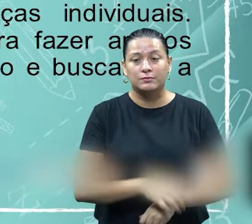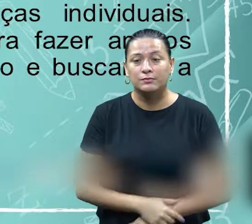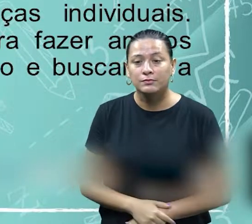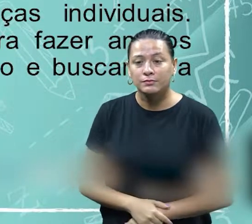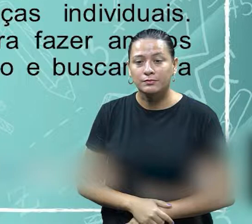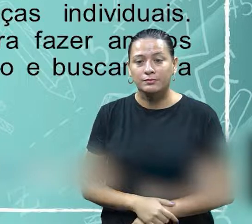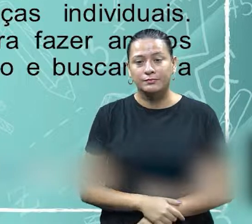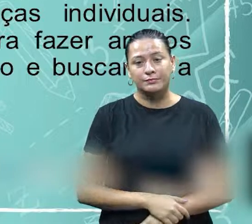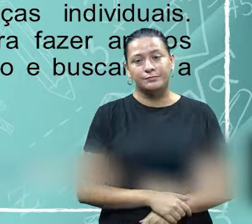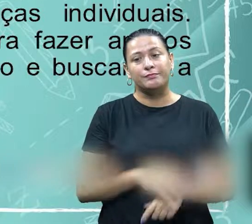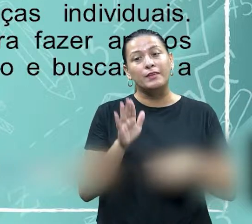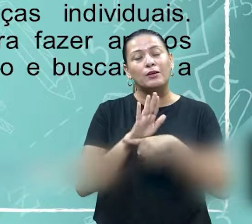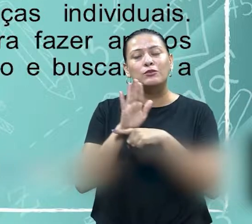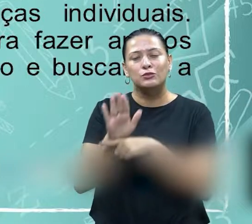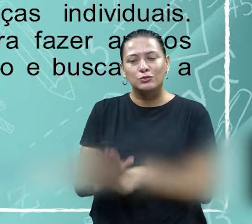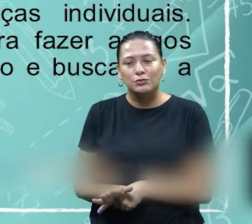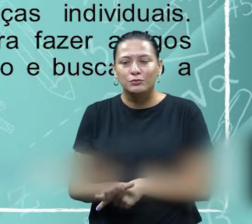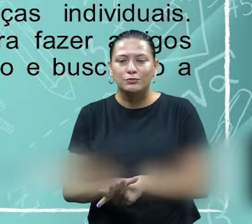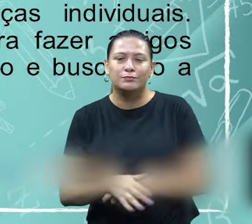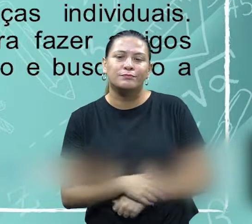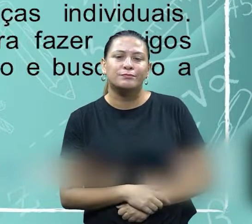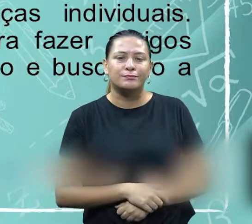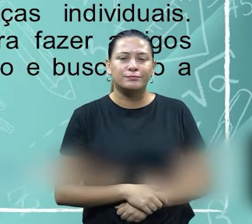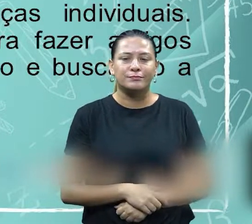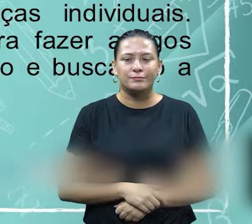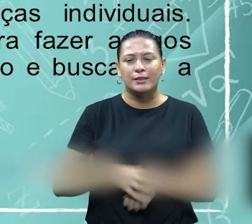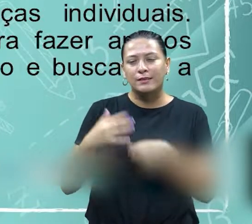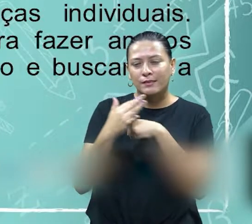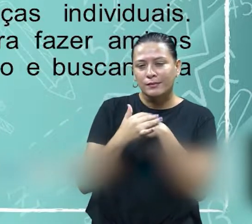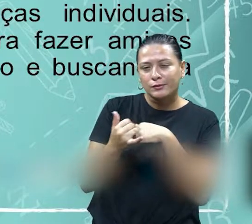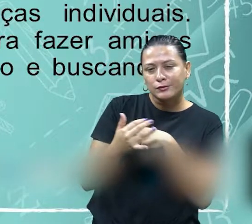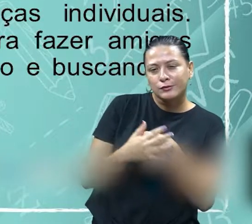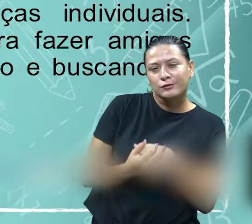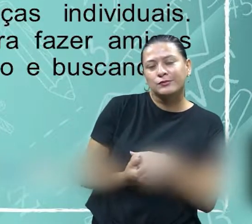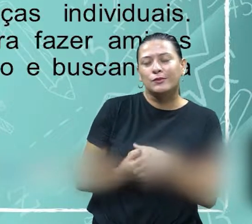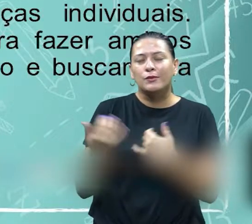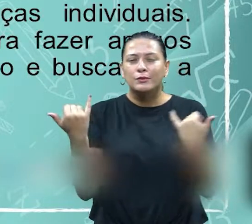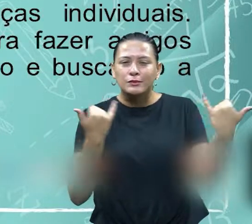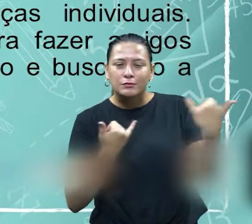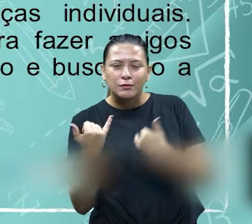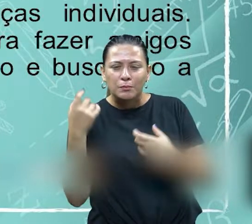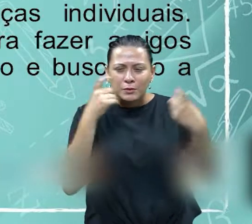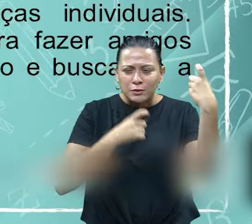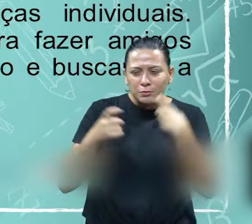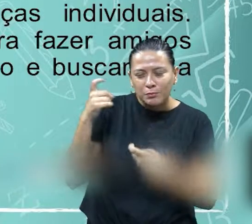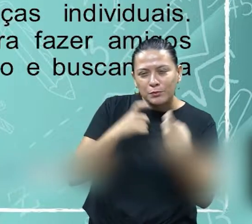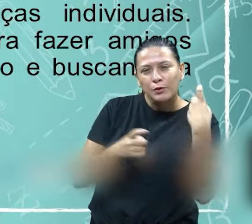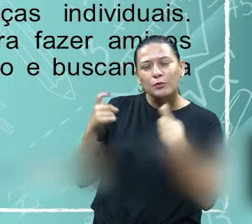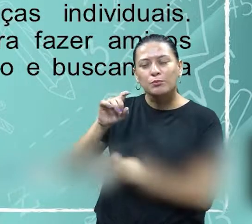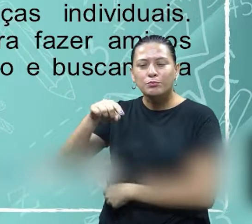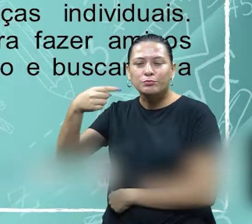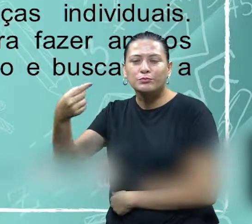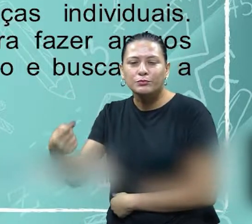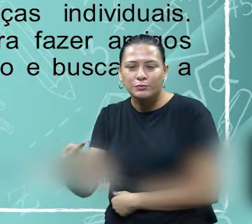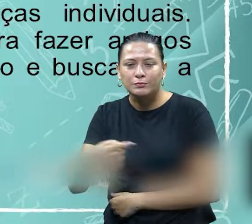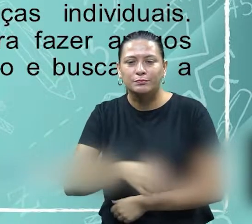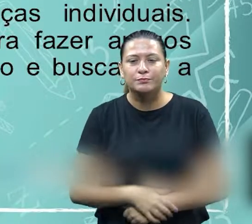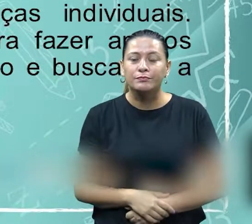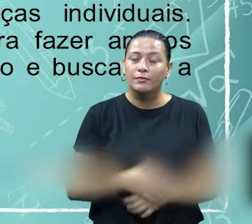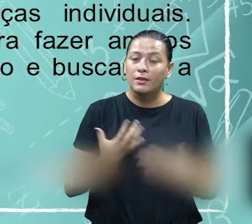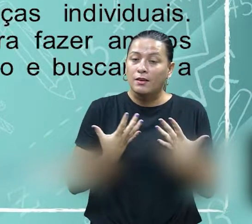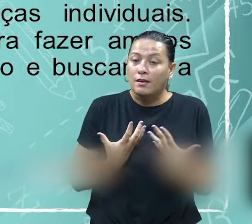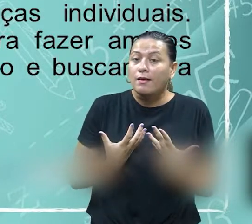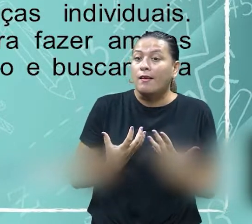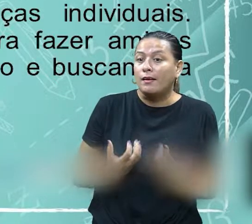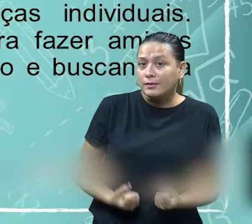só, prestativo, sensível, bom ouvinte, preocupa-se com o outro, aceita